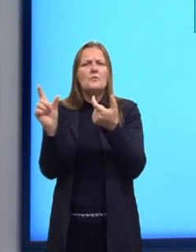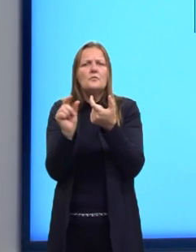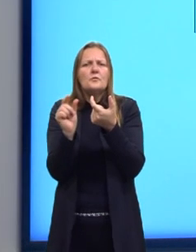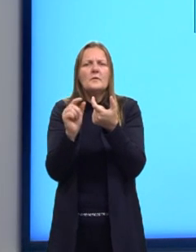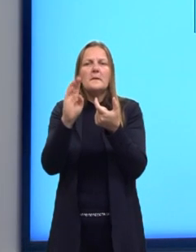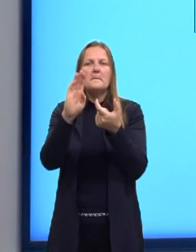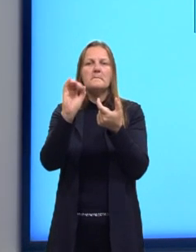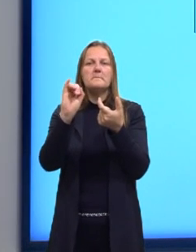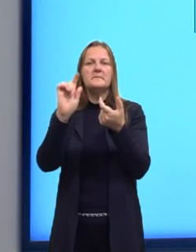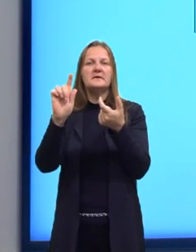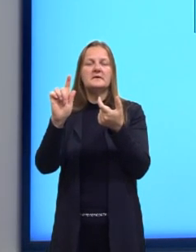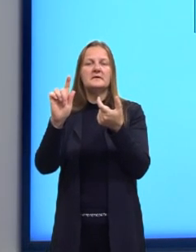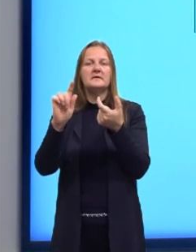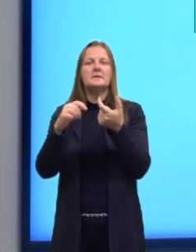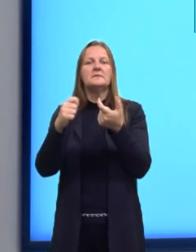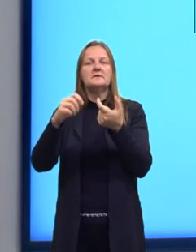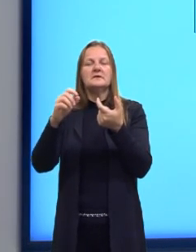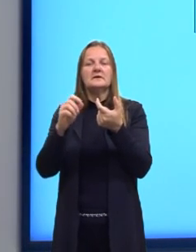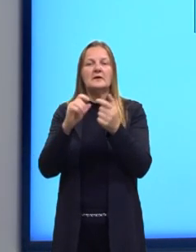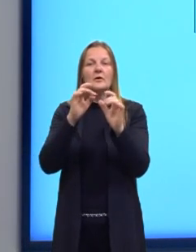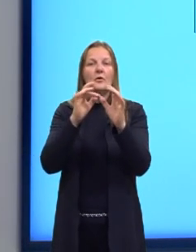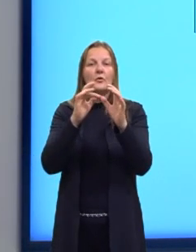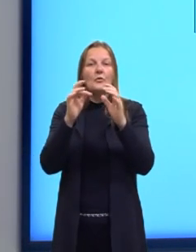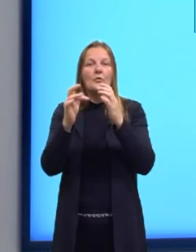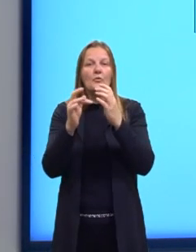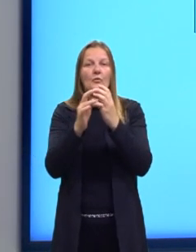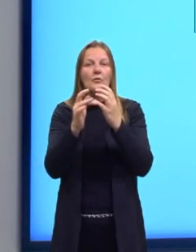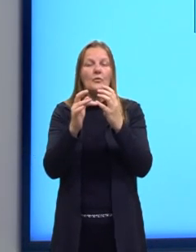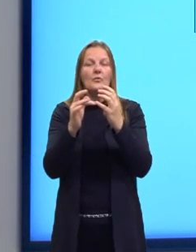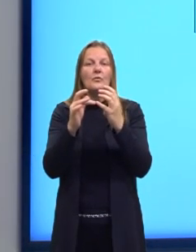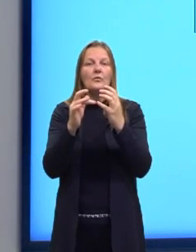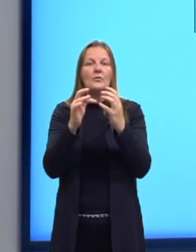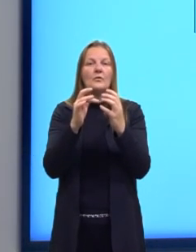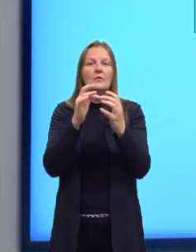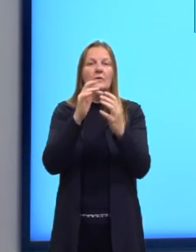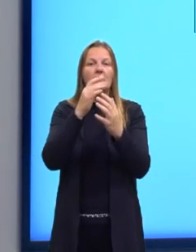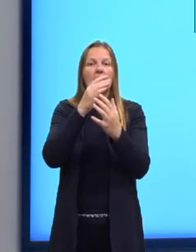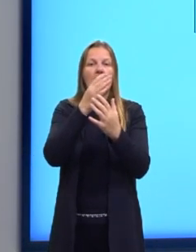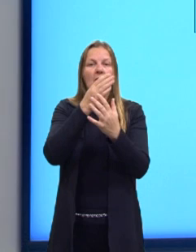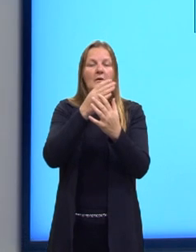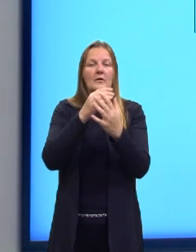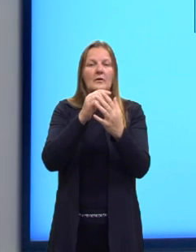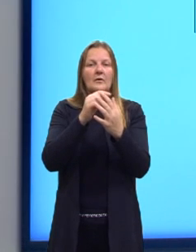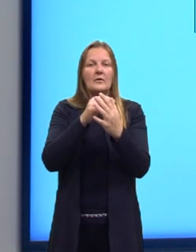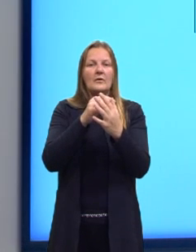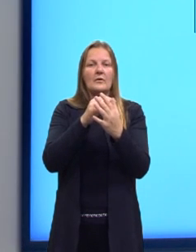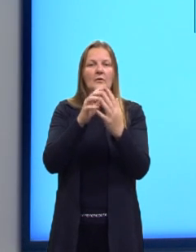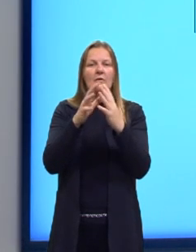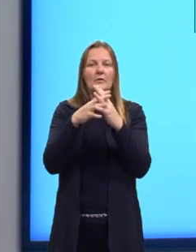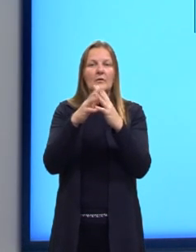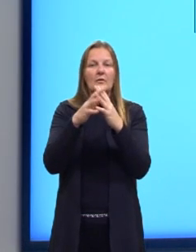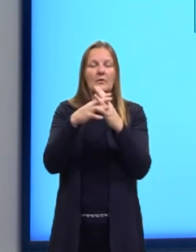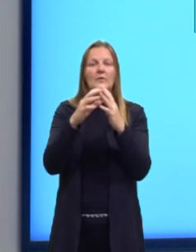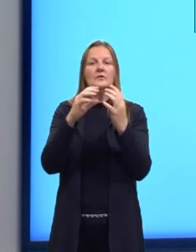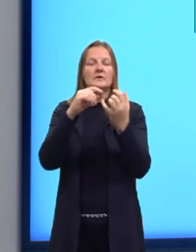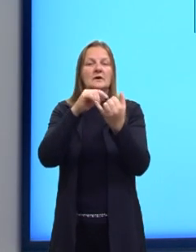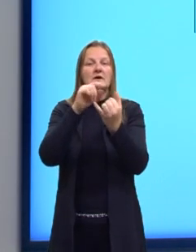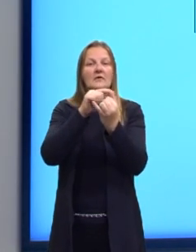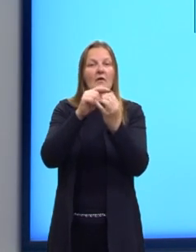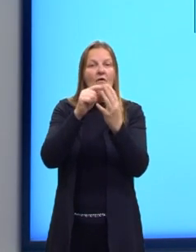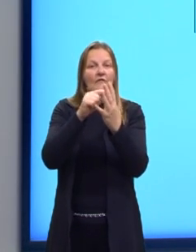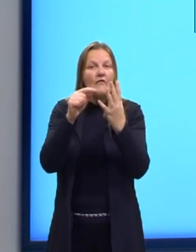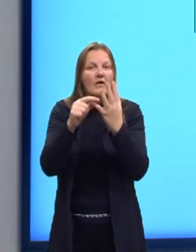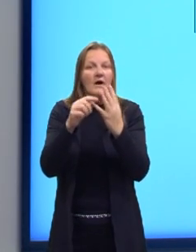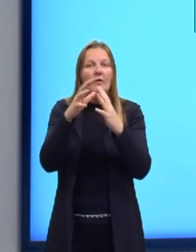uma consoante ali, né? Mas esse adjetivo curto, ele tem que ter, ó, consoante, vogal e consoante. Se ele não tiver